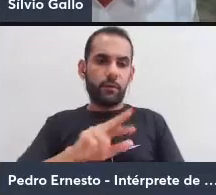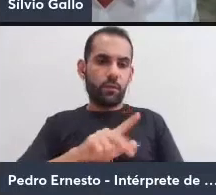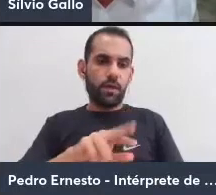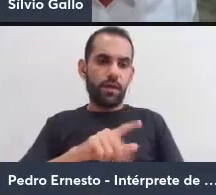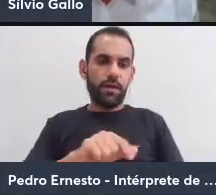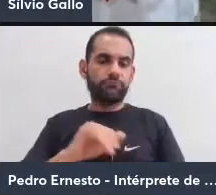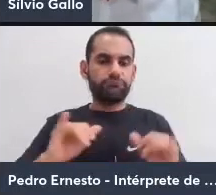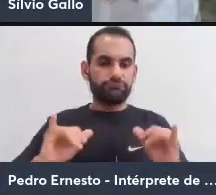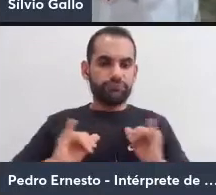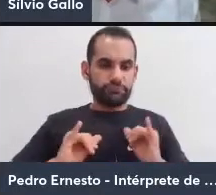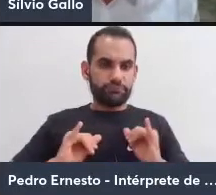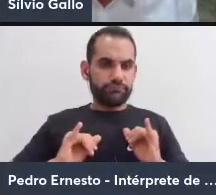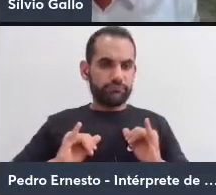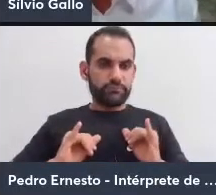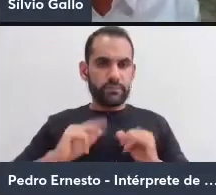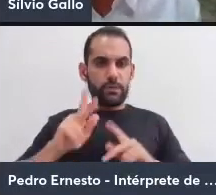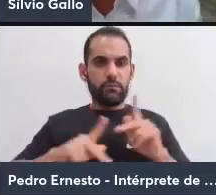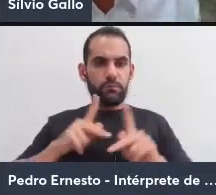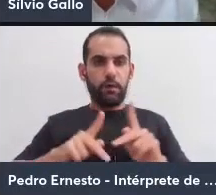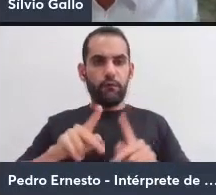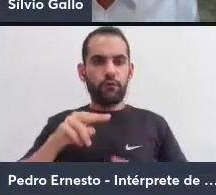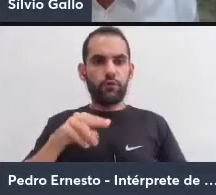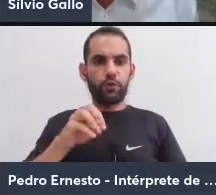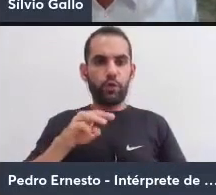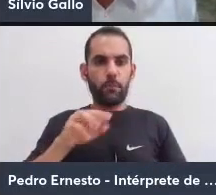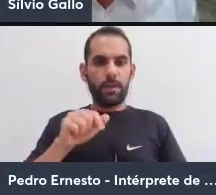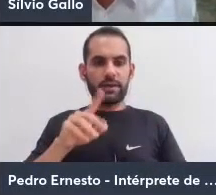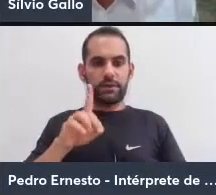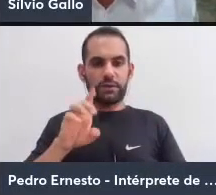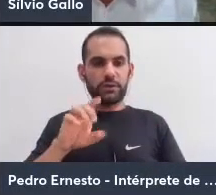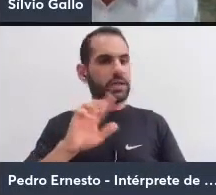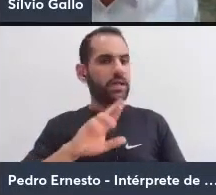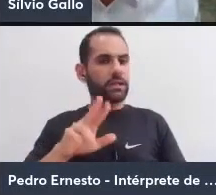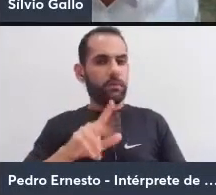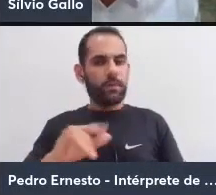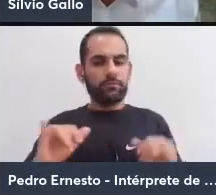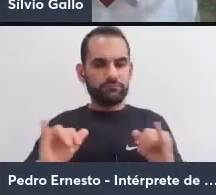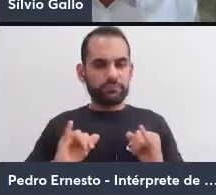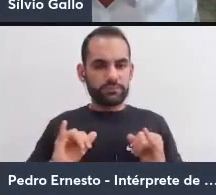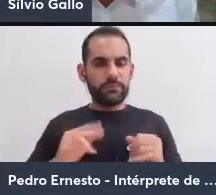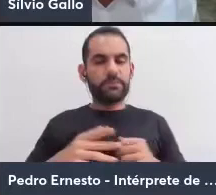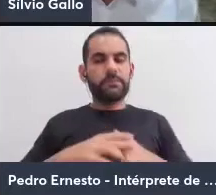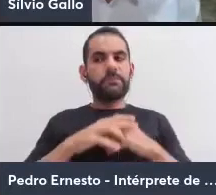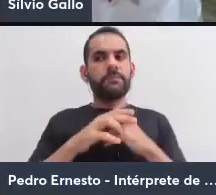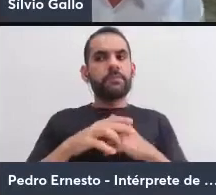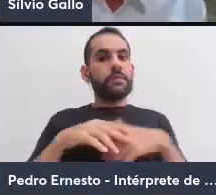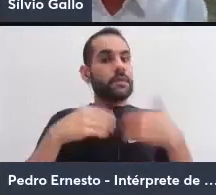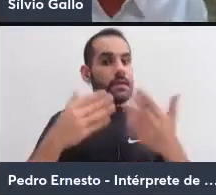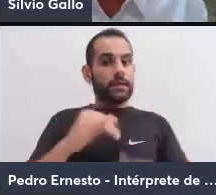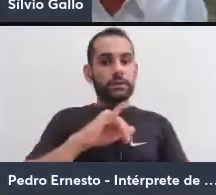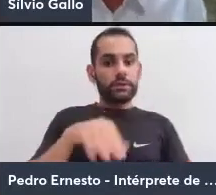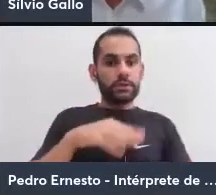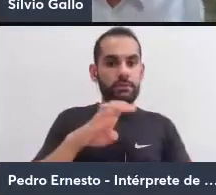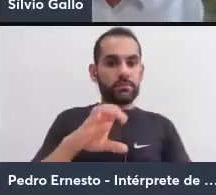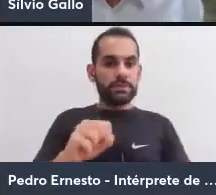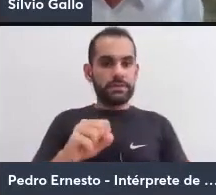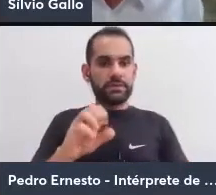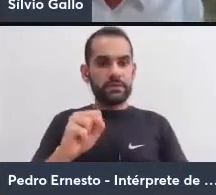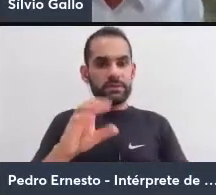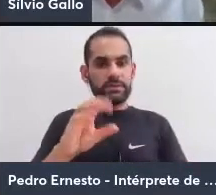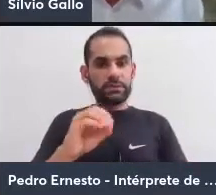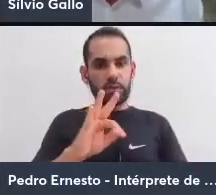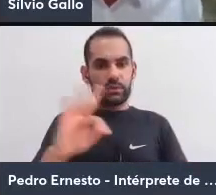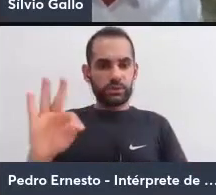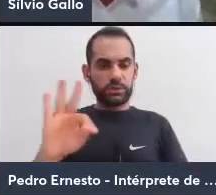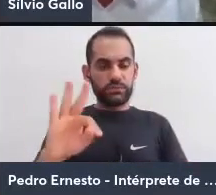povos nômades que não se constituíram na forma do Estado. E também o James Scott, que é muito influenciado pelo PR